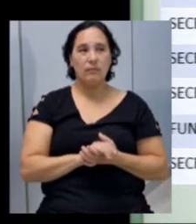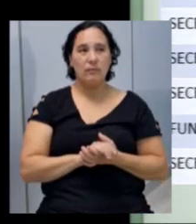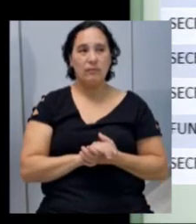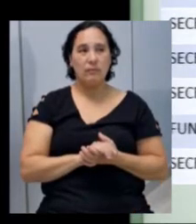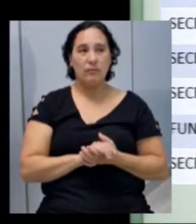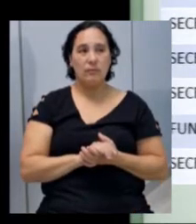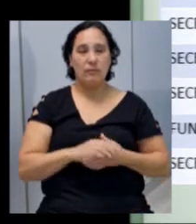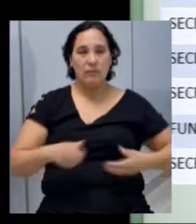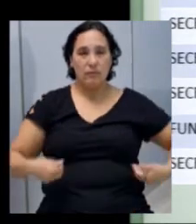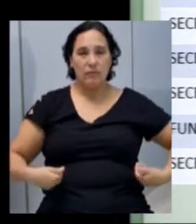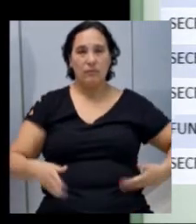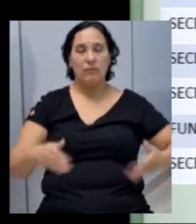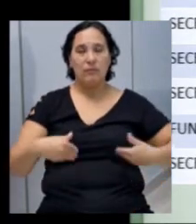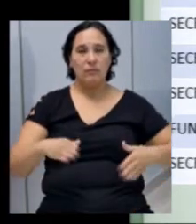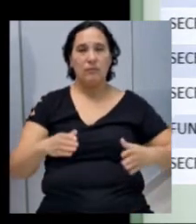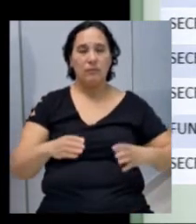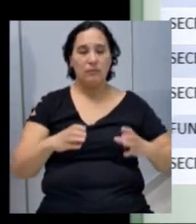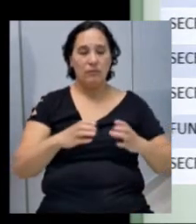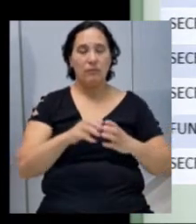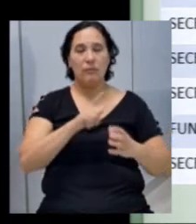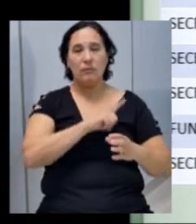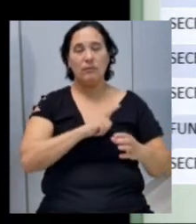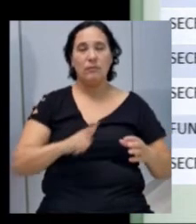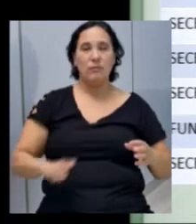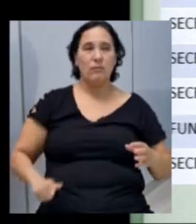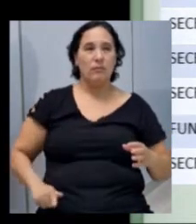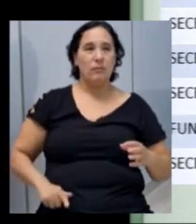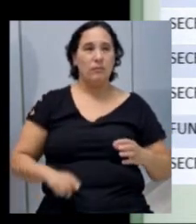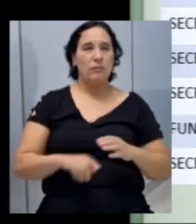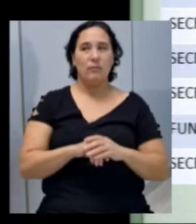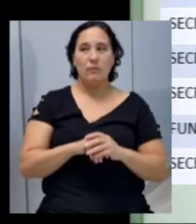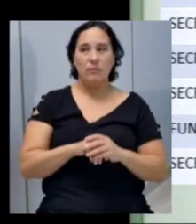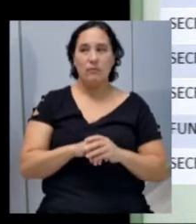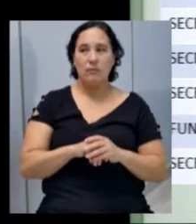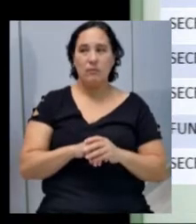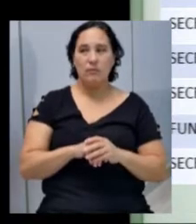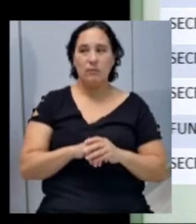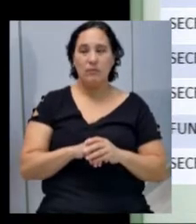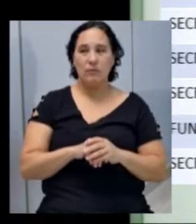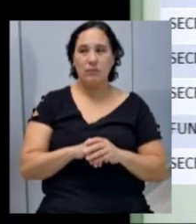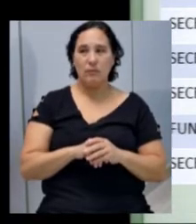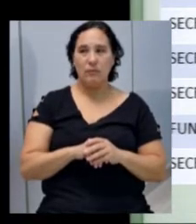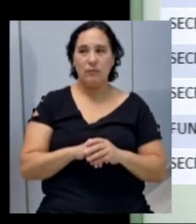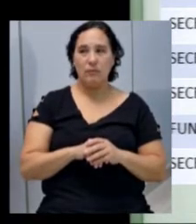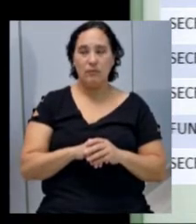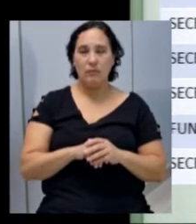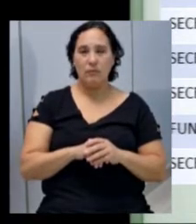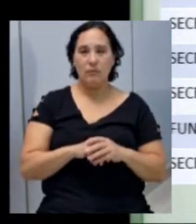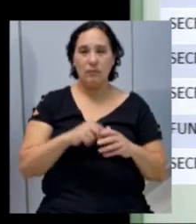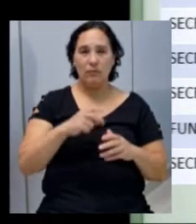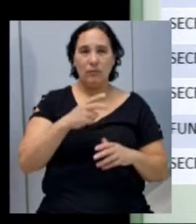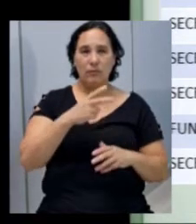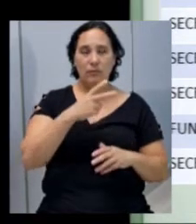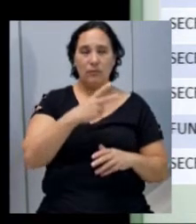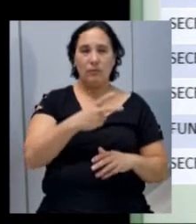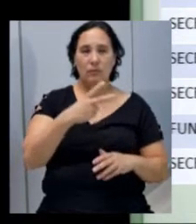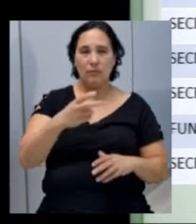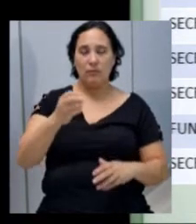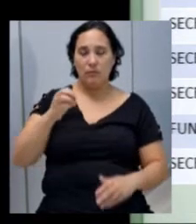As despesas por órgão de governo. Então, para totalizar, aqueles 120 milhões, ele foi